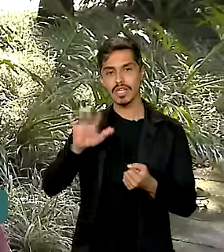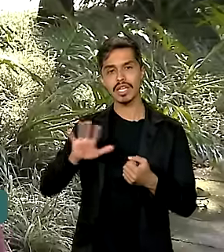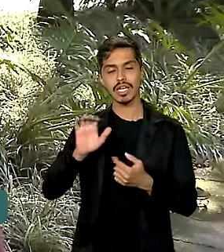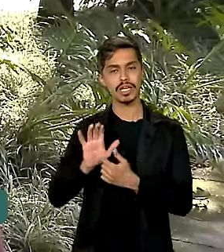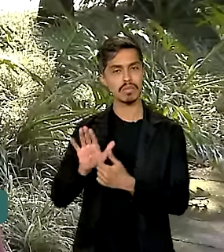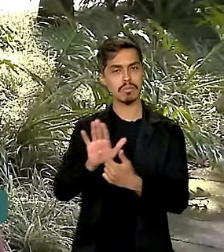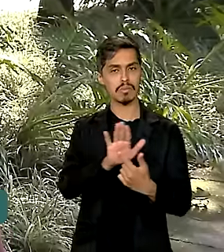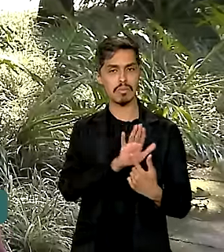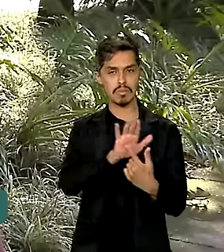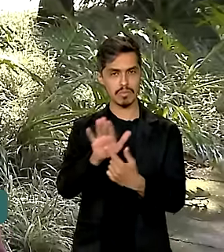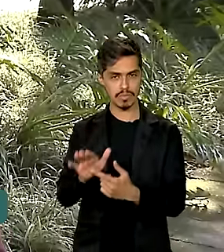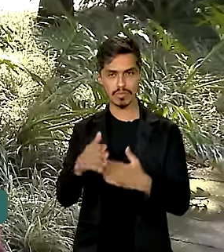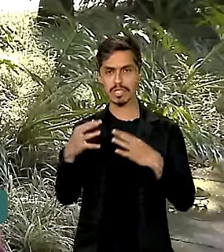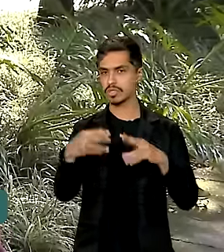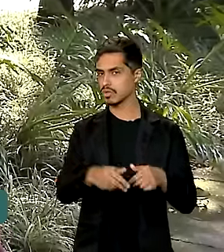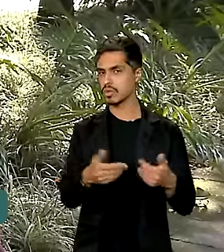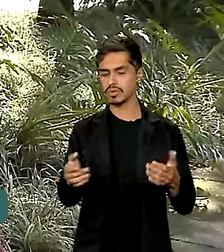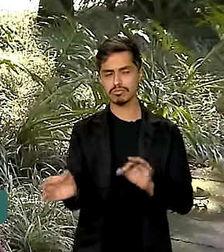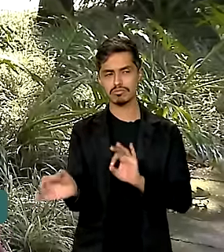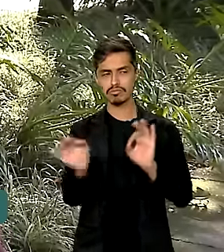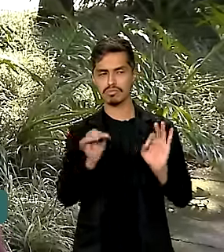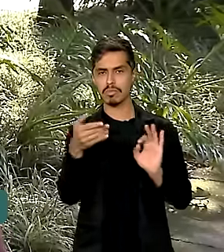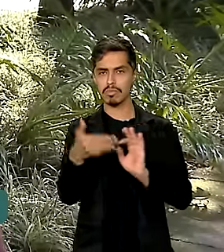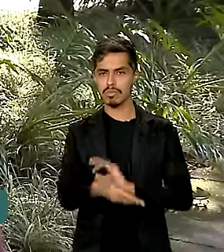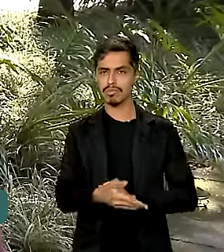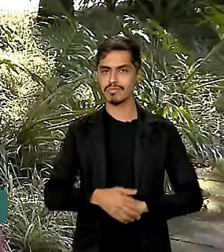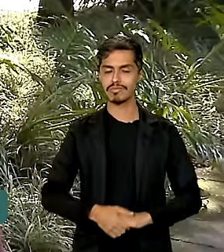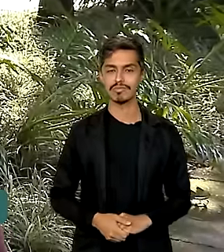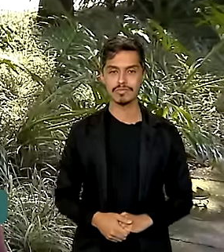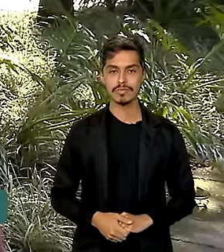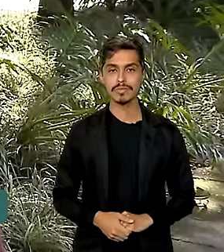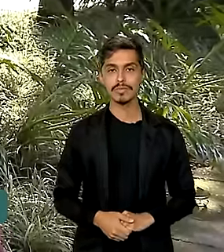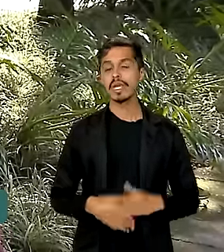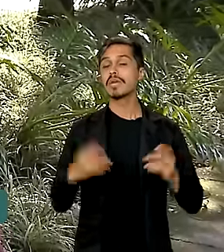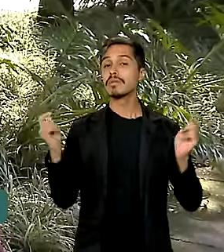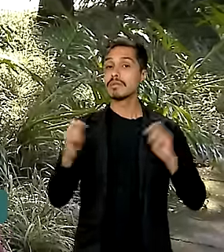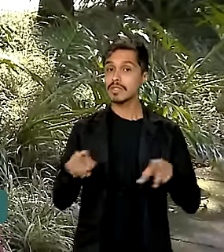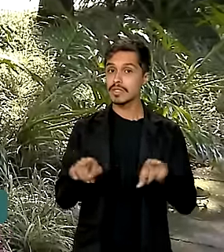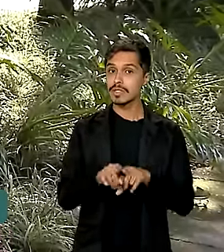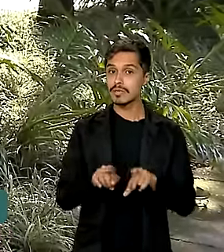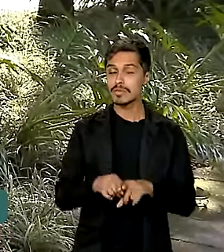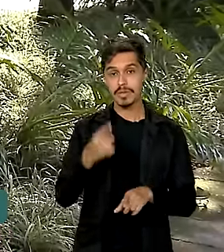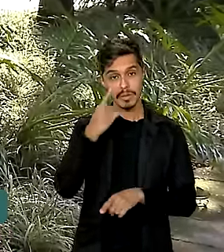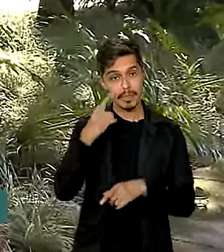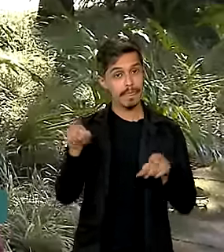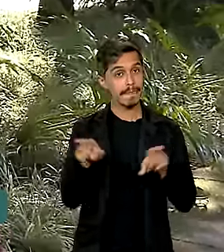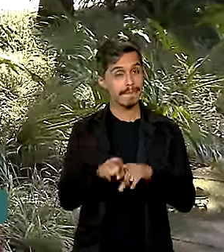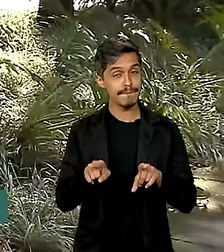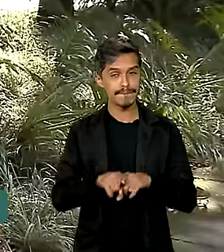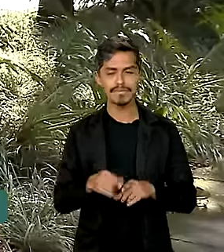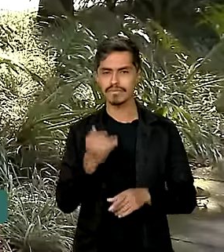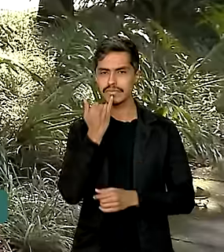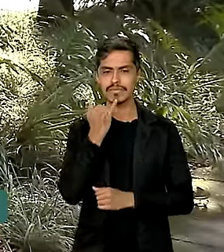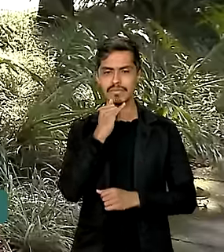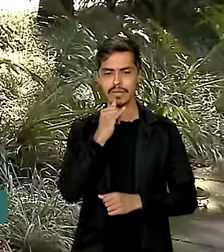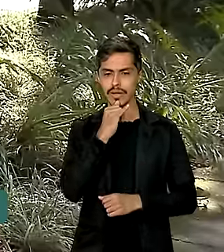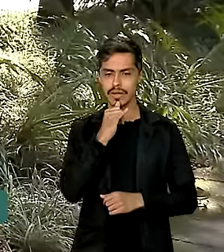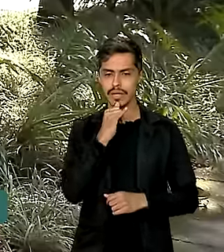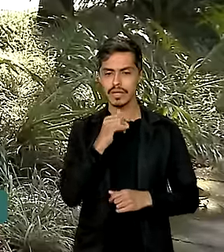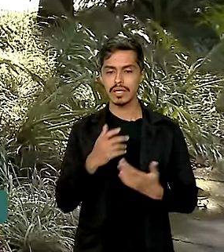mais transparência a essas ações, a essas informações. É possível consultar, por exemplo, as informações